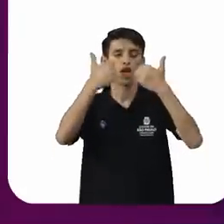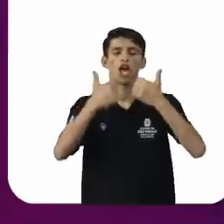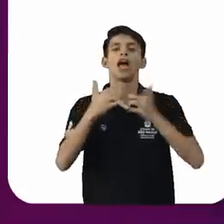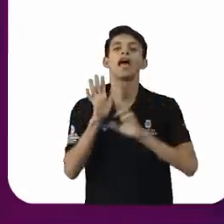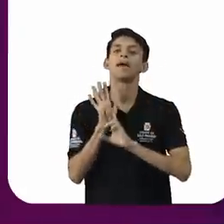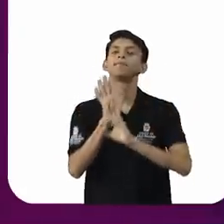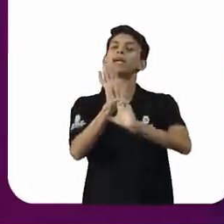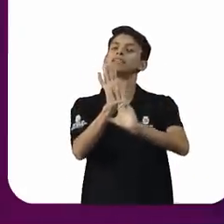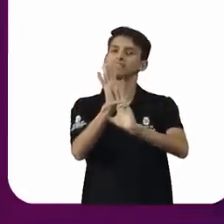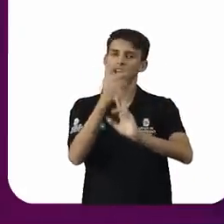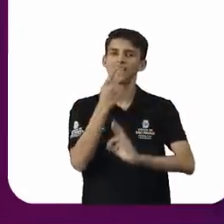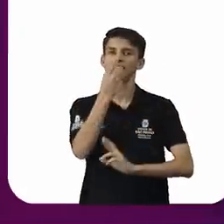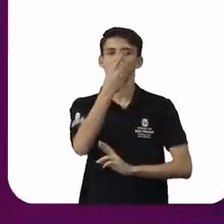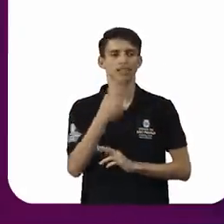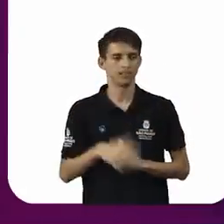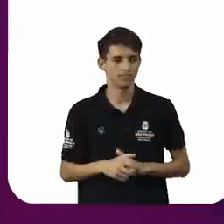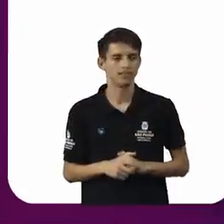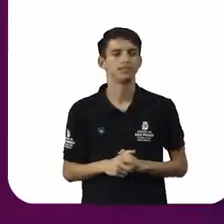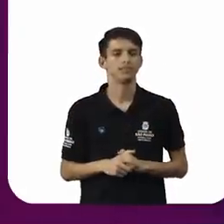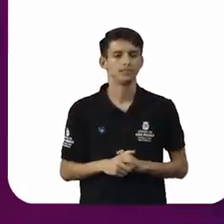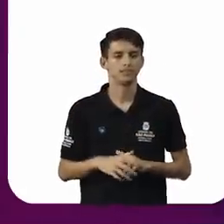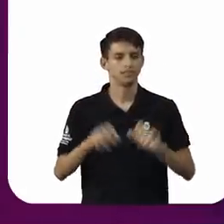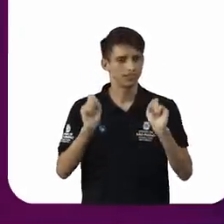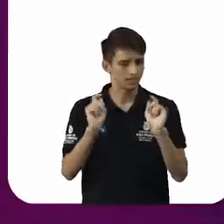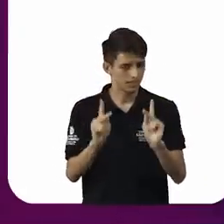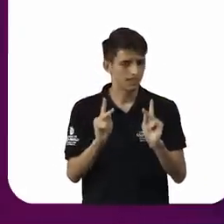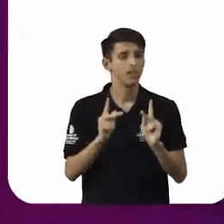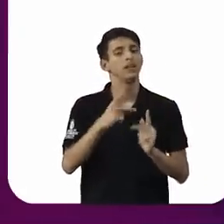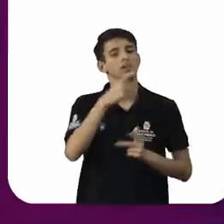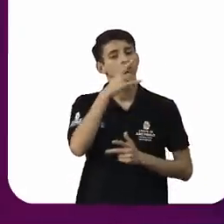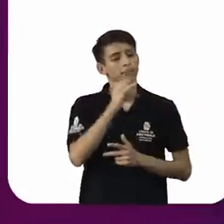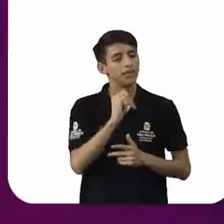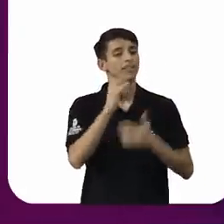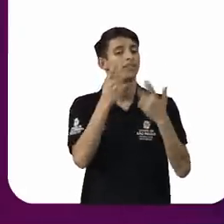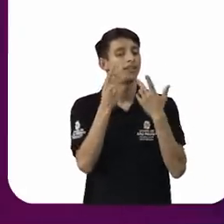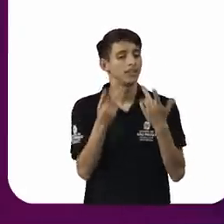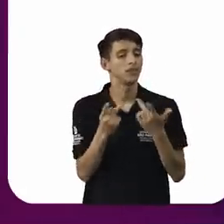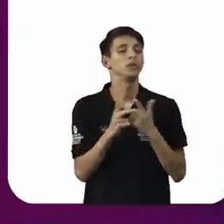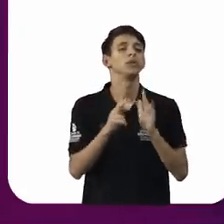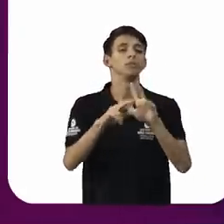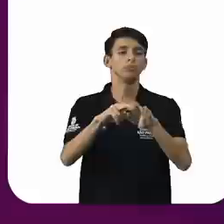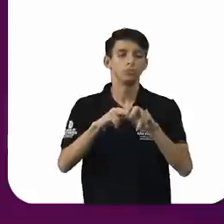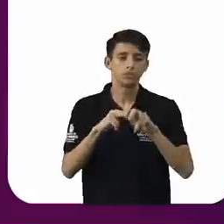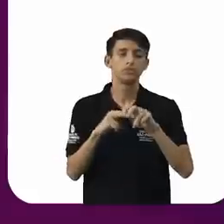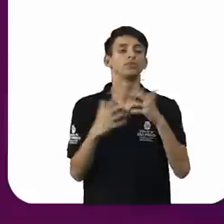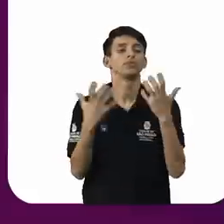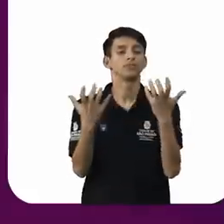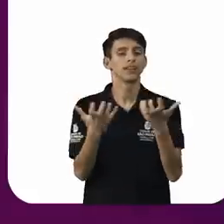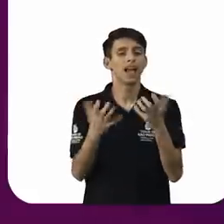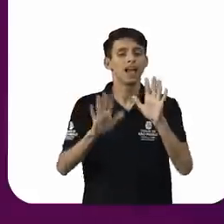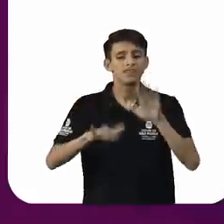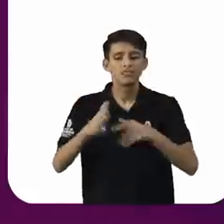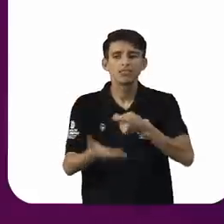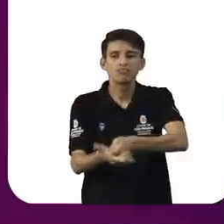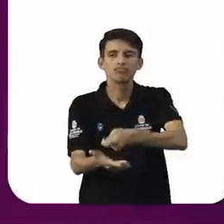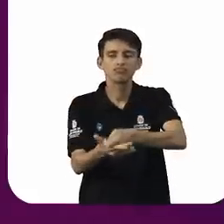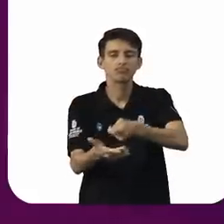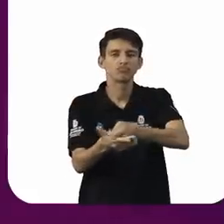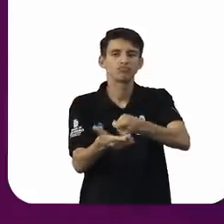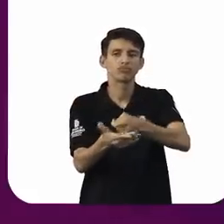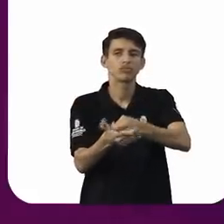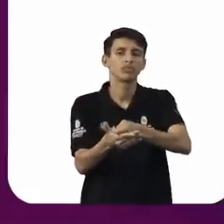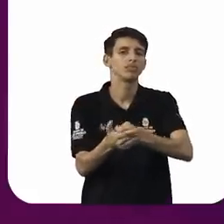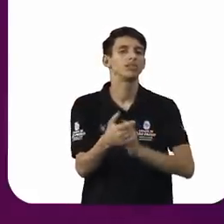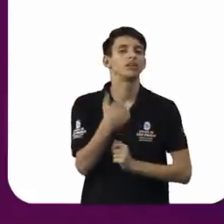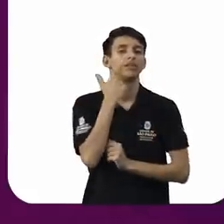criminalmente do que fazer um BO. Entendeu? É isso que o pai está falando, mas a gente quer sempre punir, punir, punir, agora,